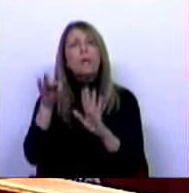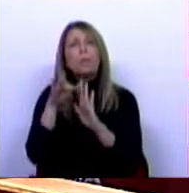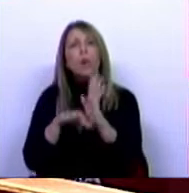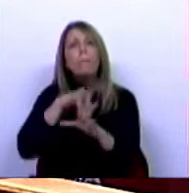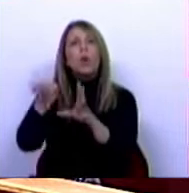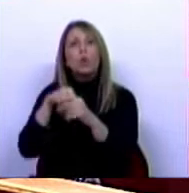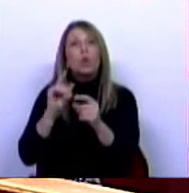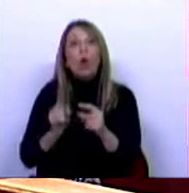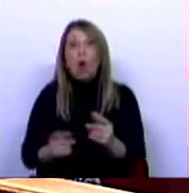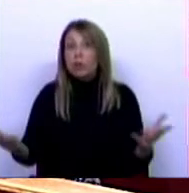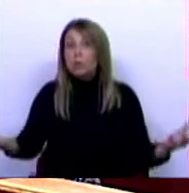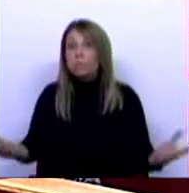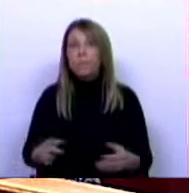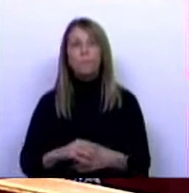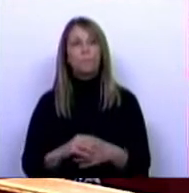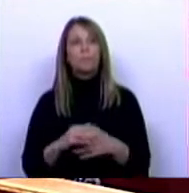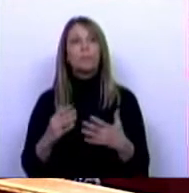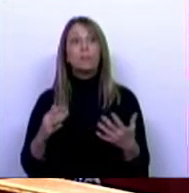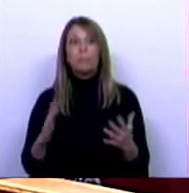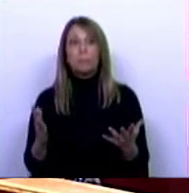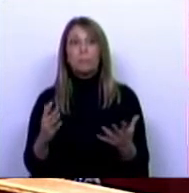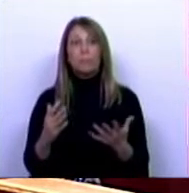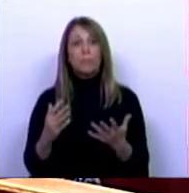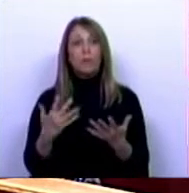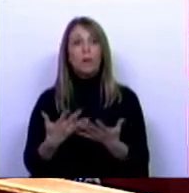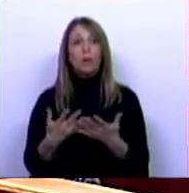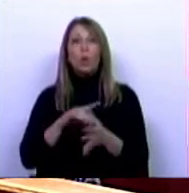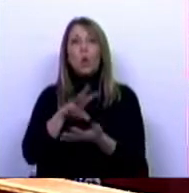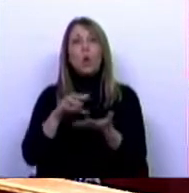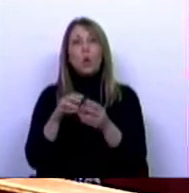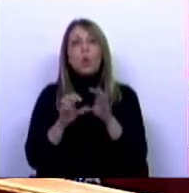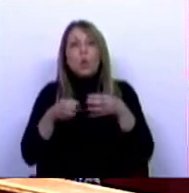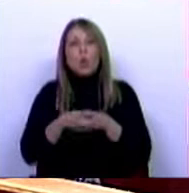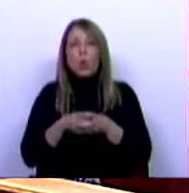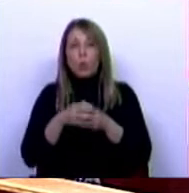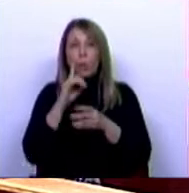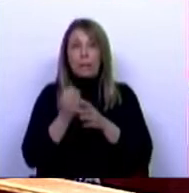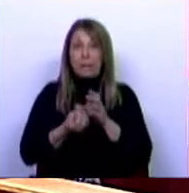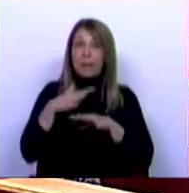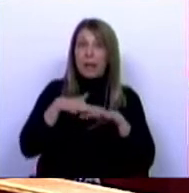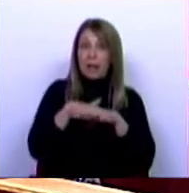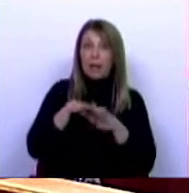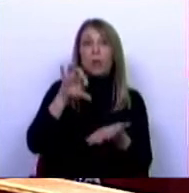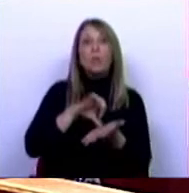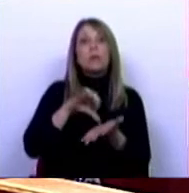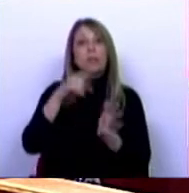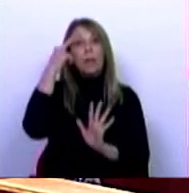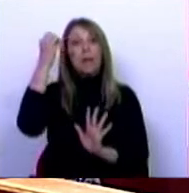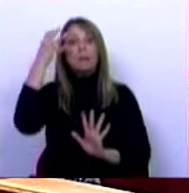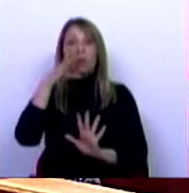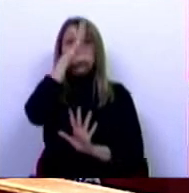conteúdos. Contudo, por enquanto, o núcleo irradiador ao fundador desta rede é o centro de interpretação do Estado Novo a